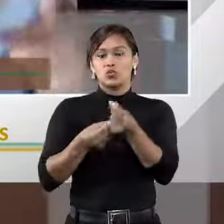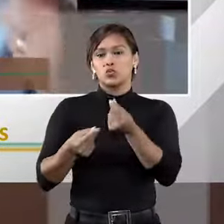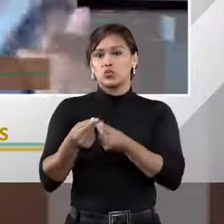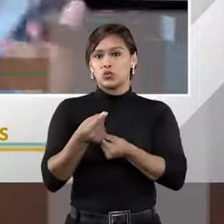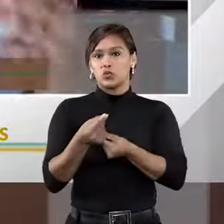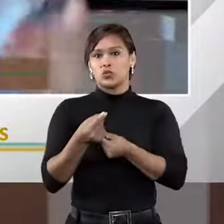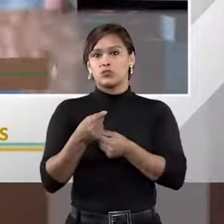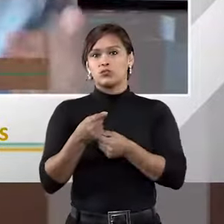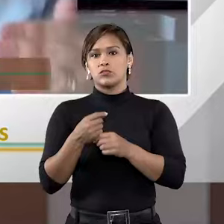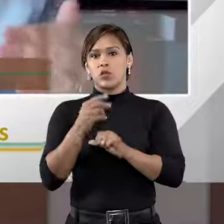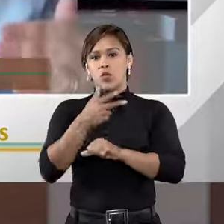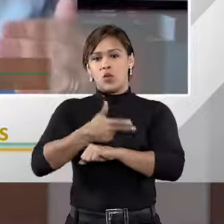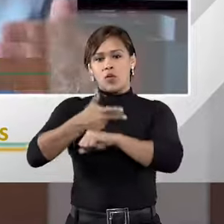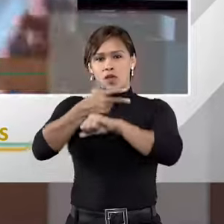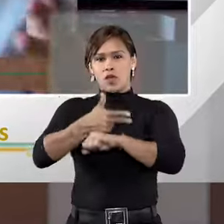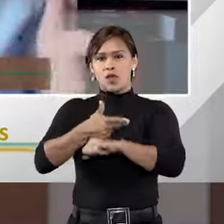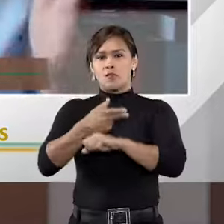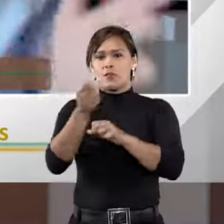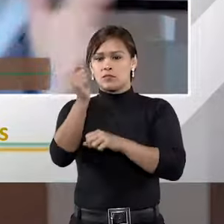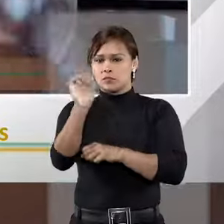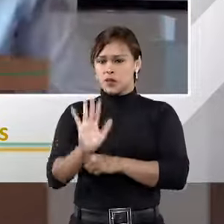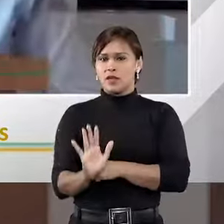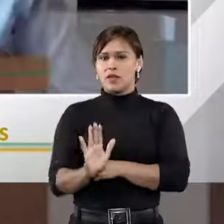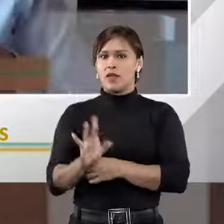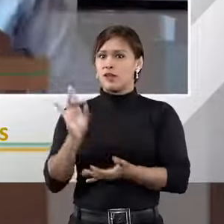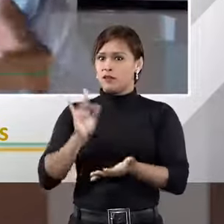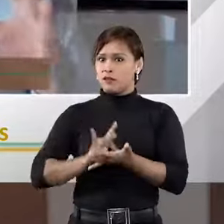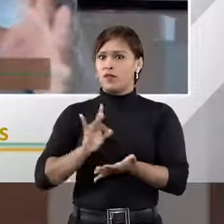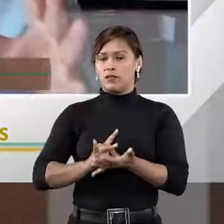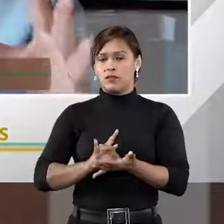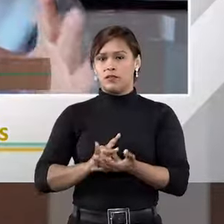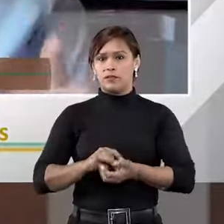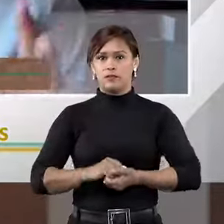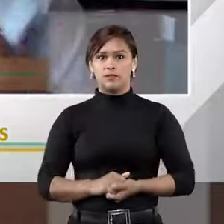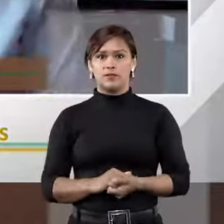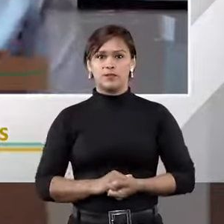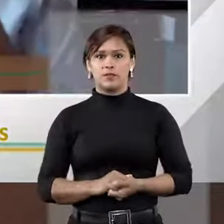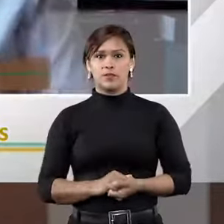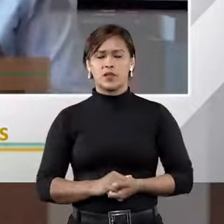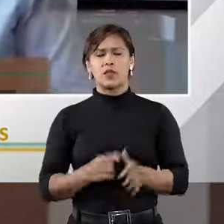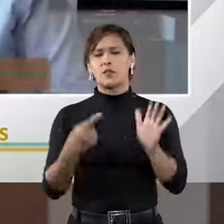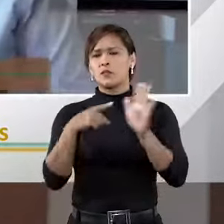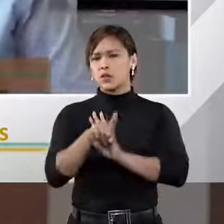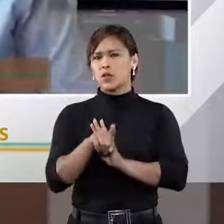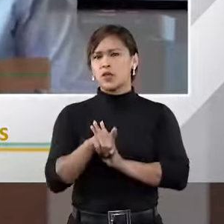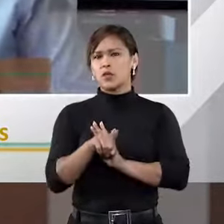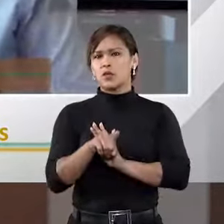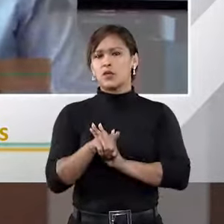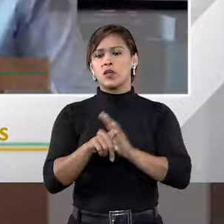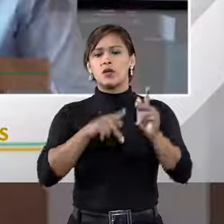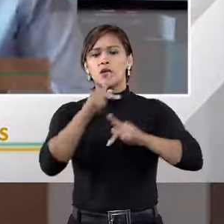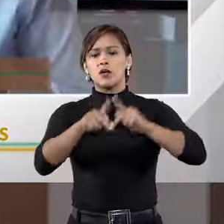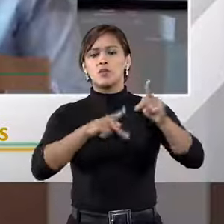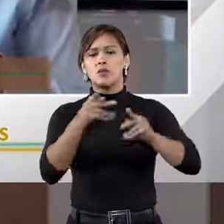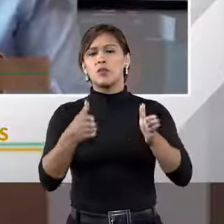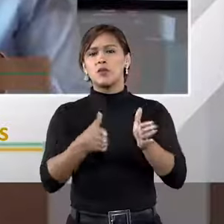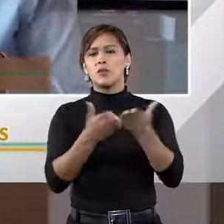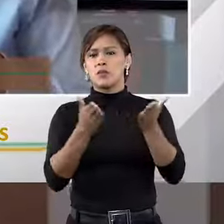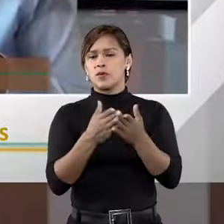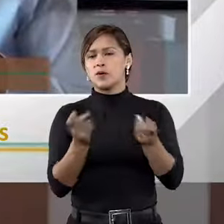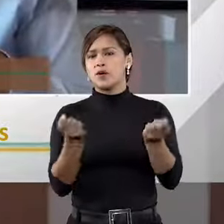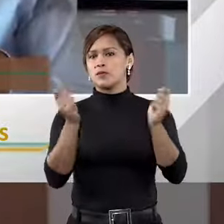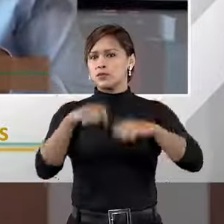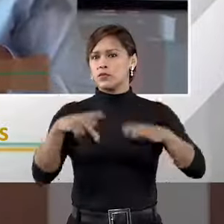com a Câmara serão mais baratos. É verdade? É verdade. Aí você me pergunta, e a arbitragem para a população carente? É